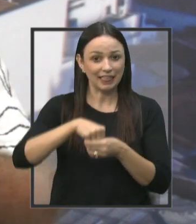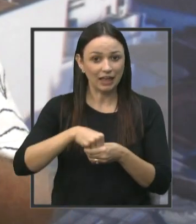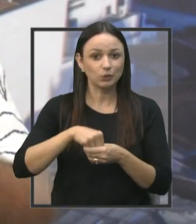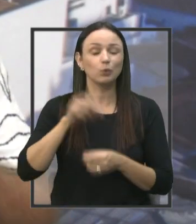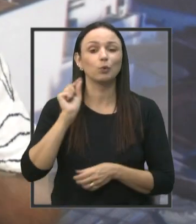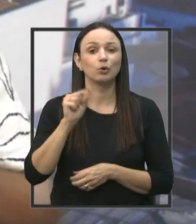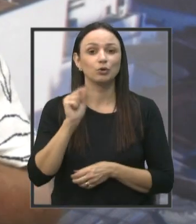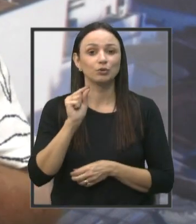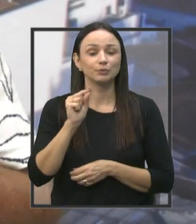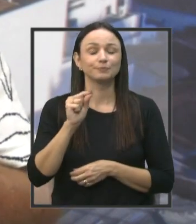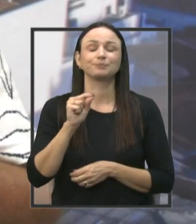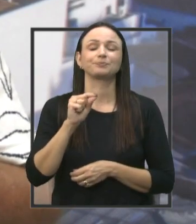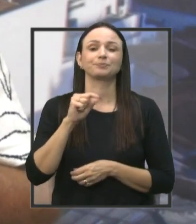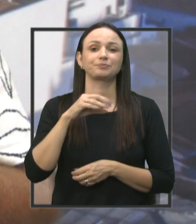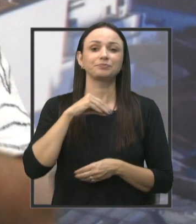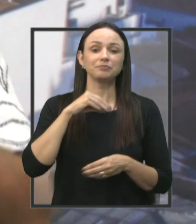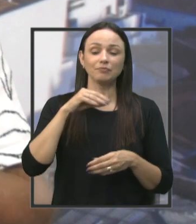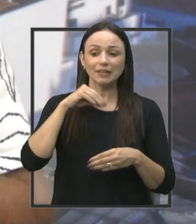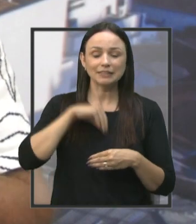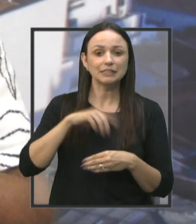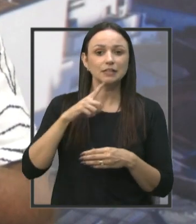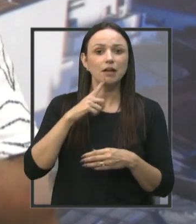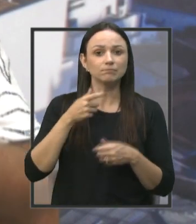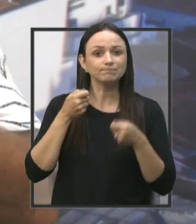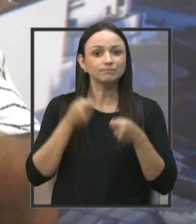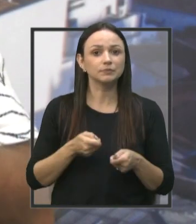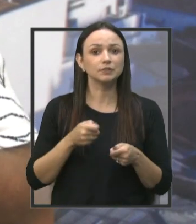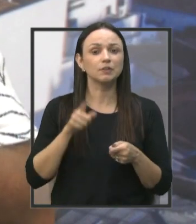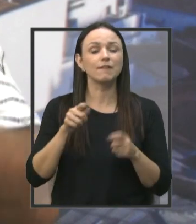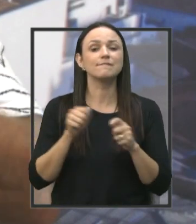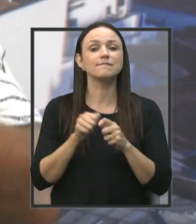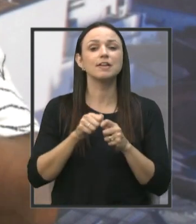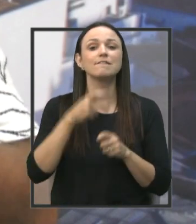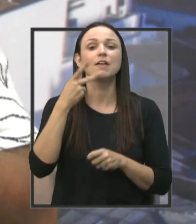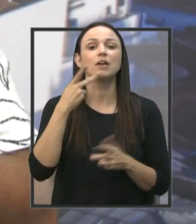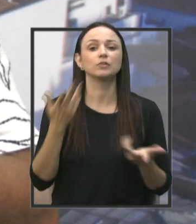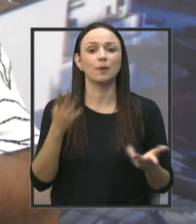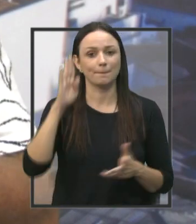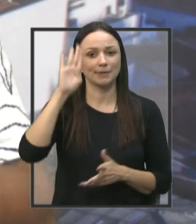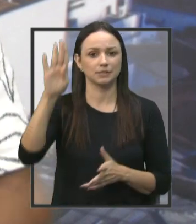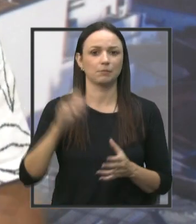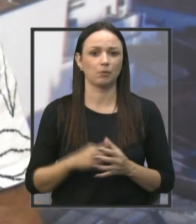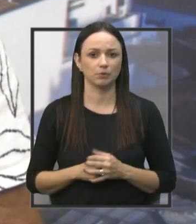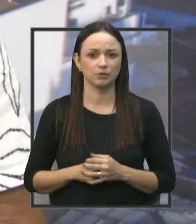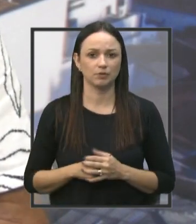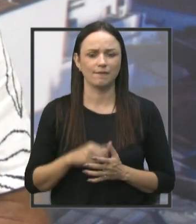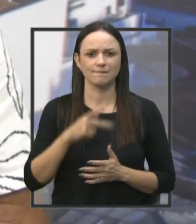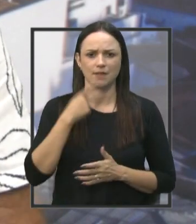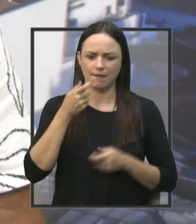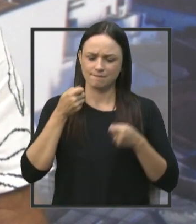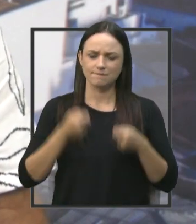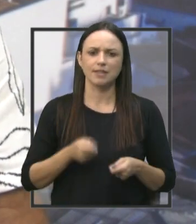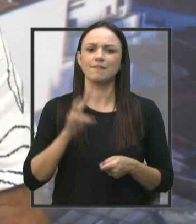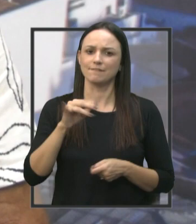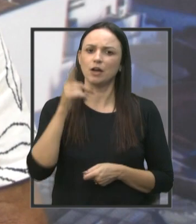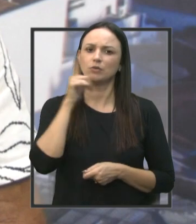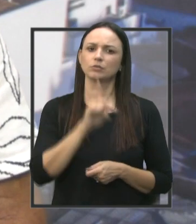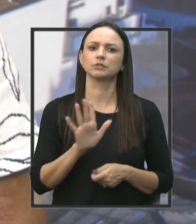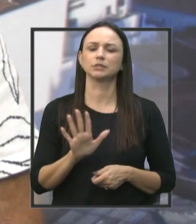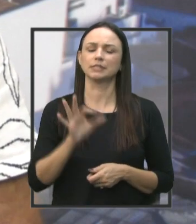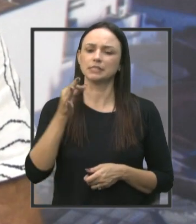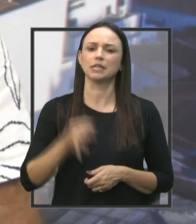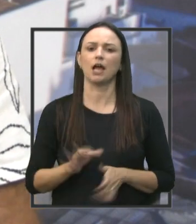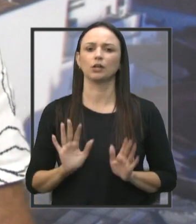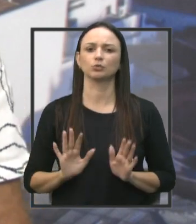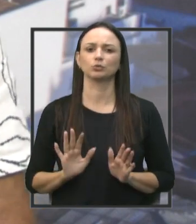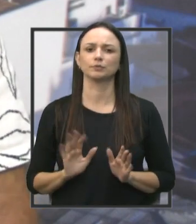e ter a convicção do que ele está falando principalmente, está falando firme e forte que vai dar certo, tá?